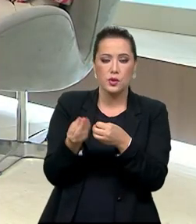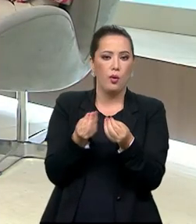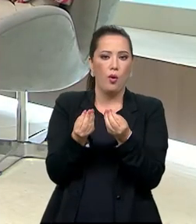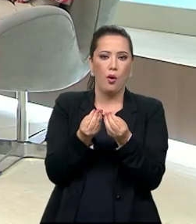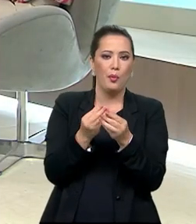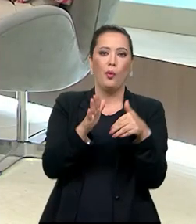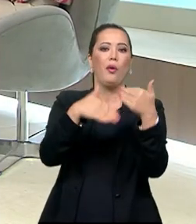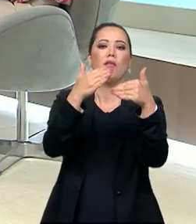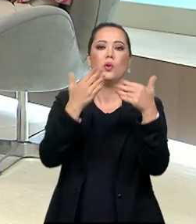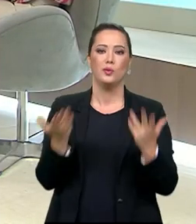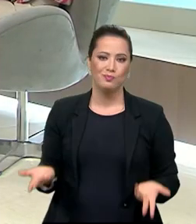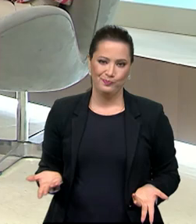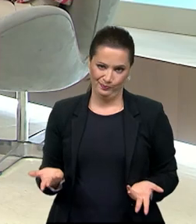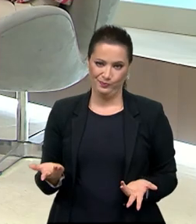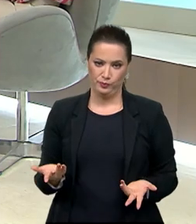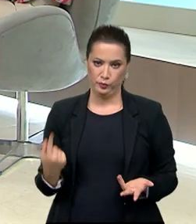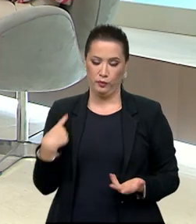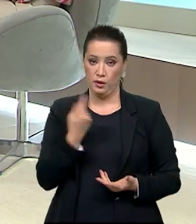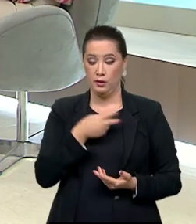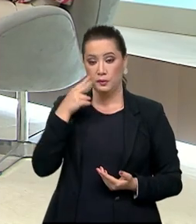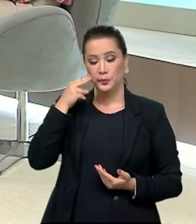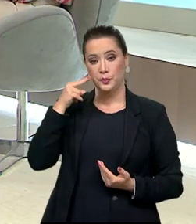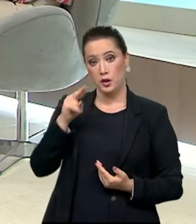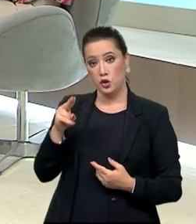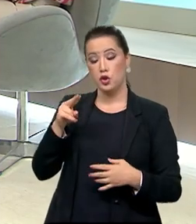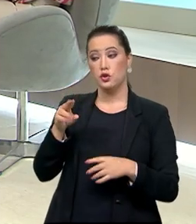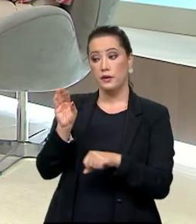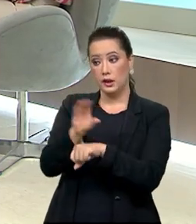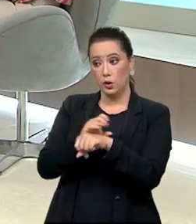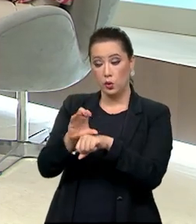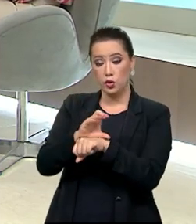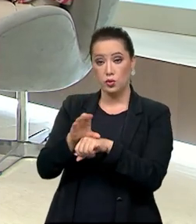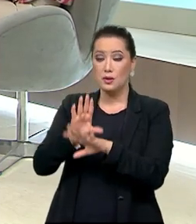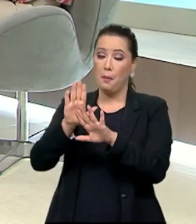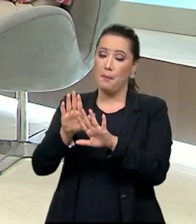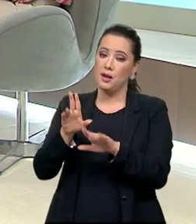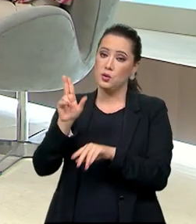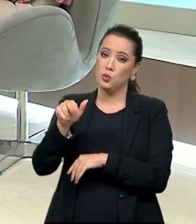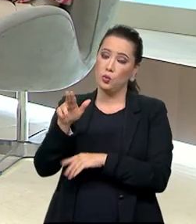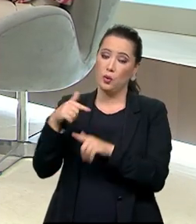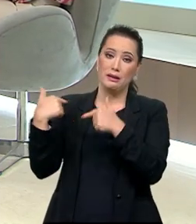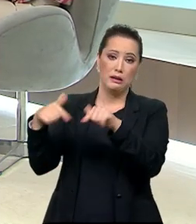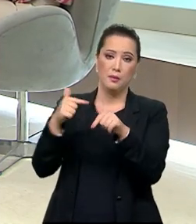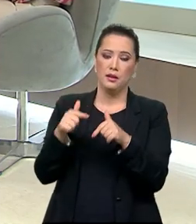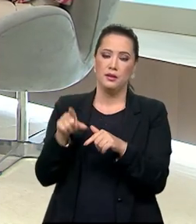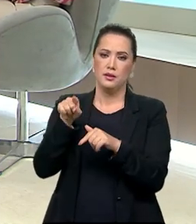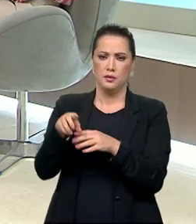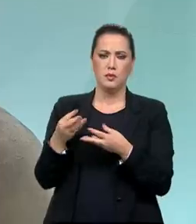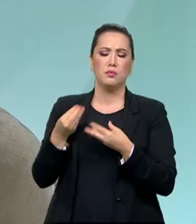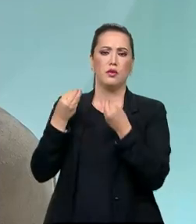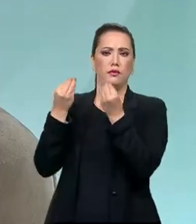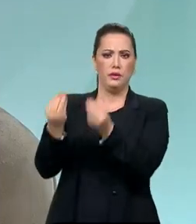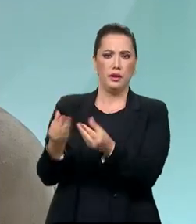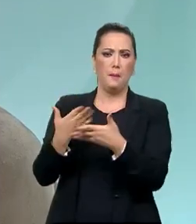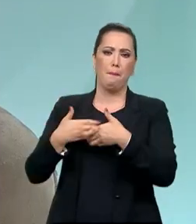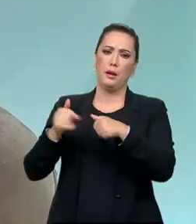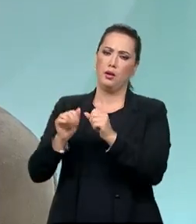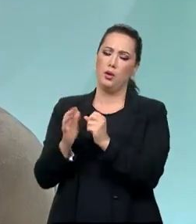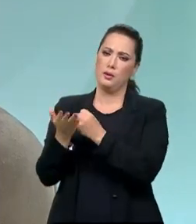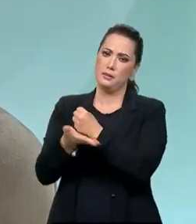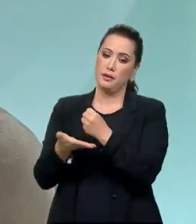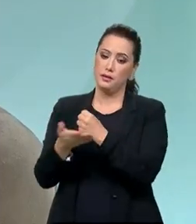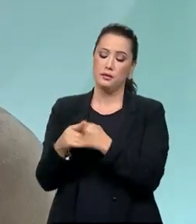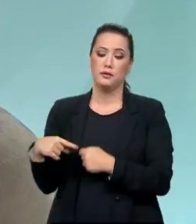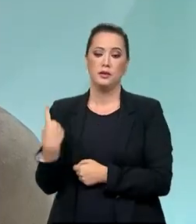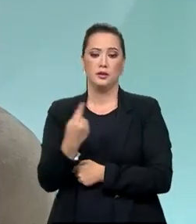reconhece na Constituição, mas nós nunca trabalhamos por fortalecer essa base. Então, o que acontece?